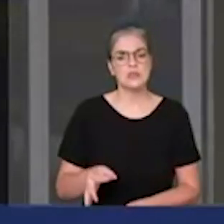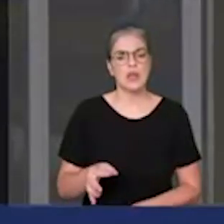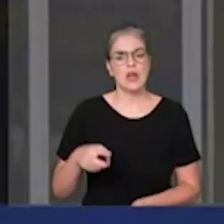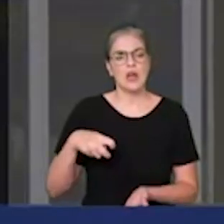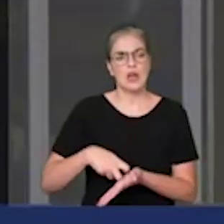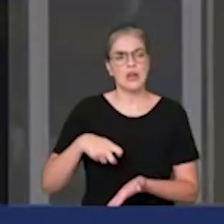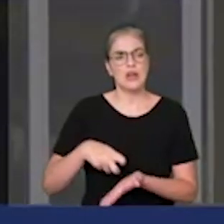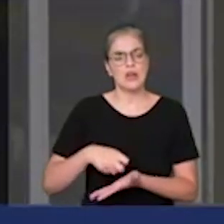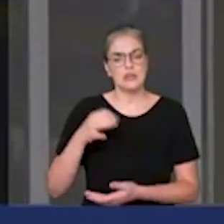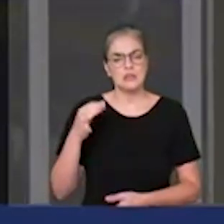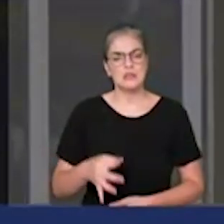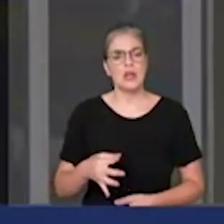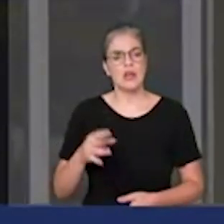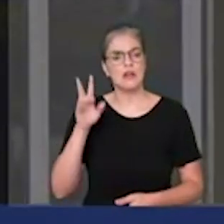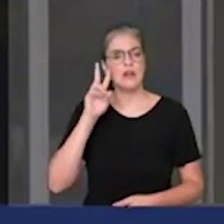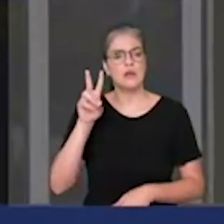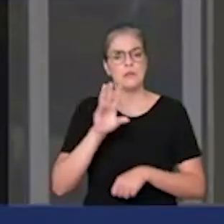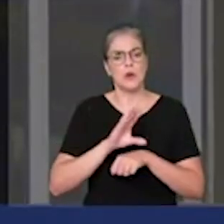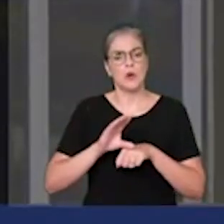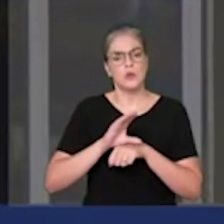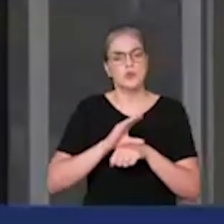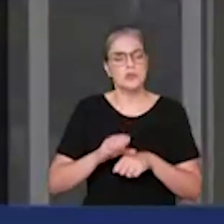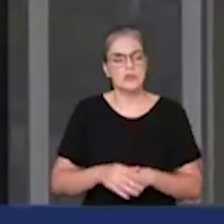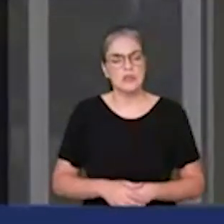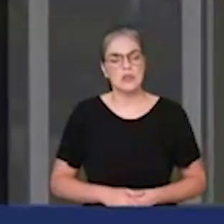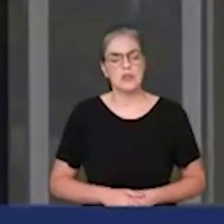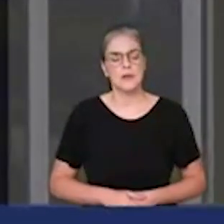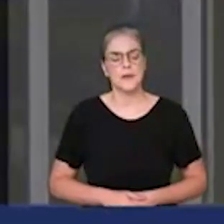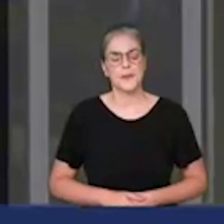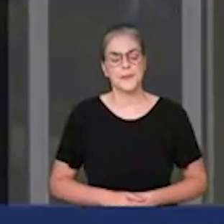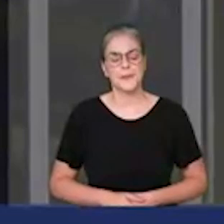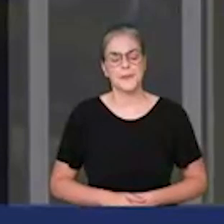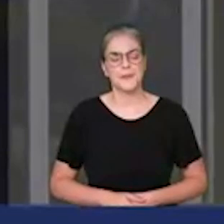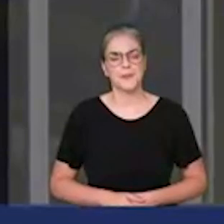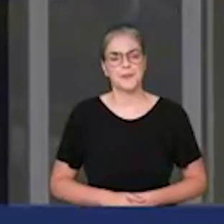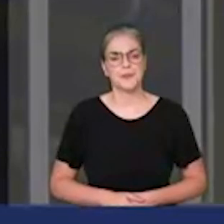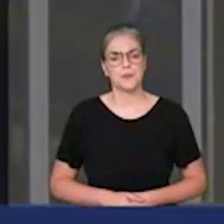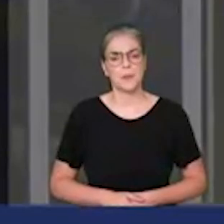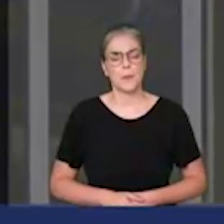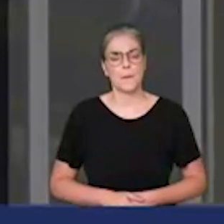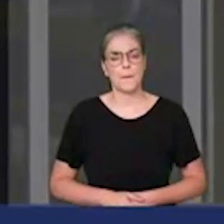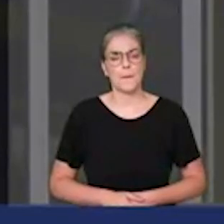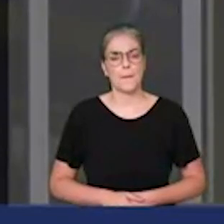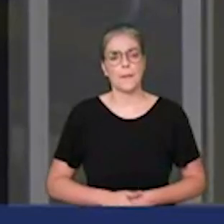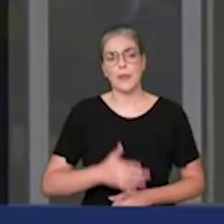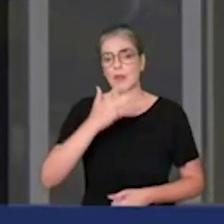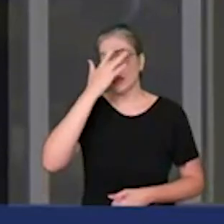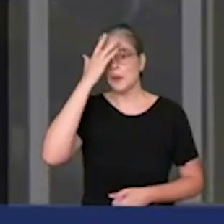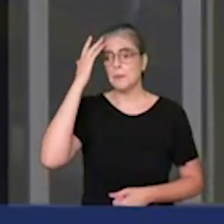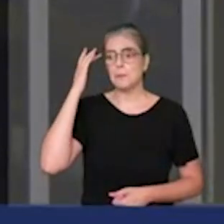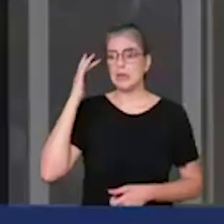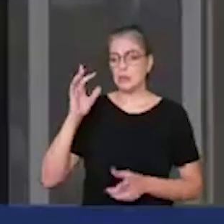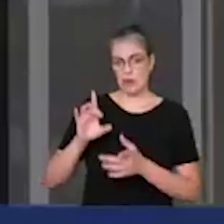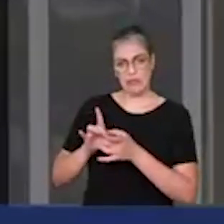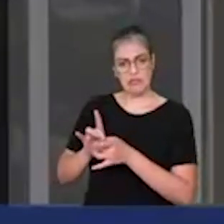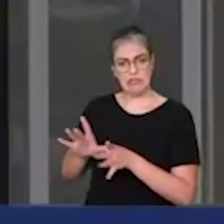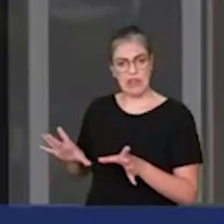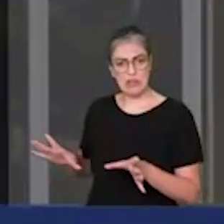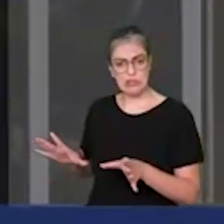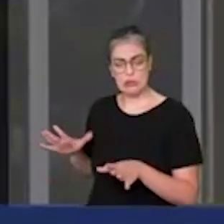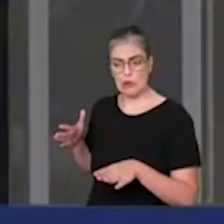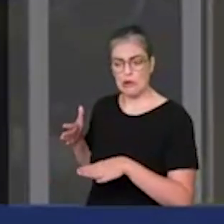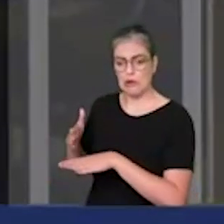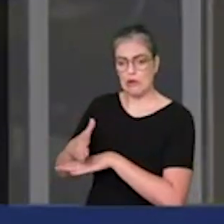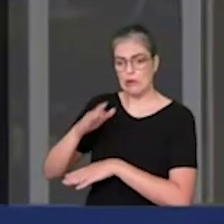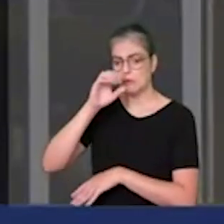acordo com a nossa Constituição. E aqueles que se omitiram ou permitiram que o vandalismo ocorresse, o próprio Globo, a